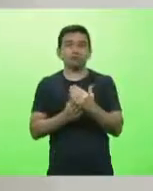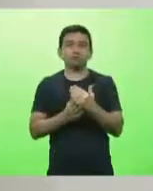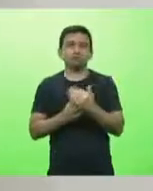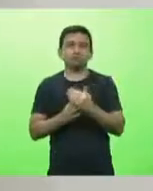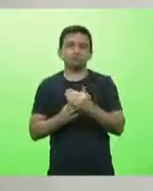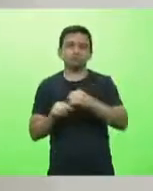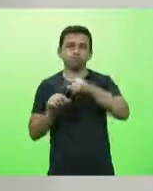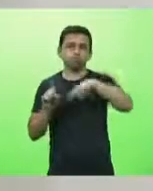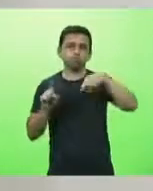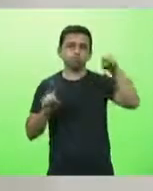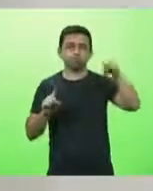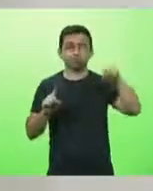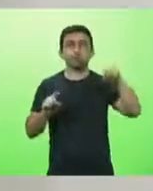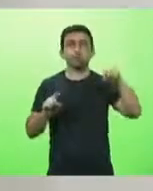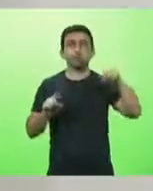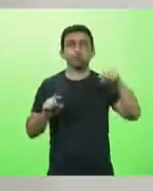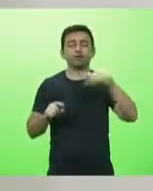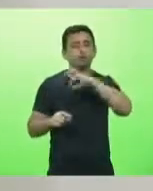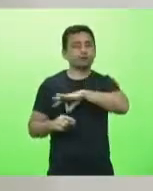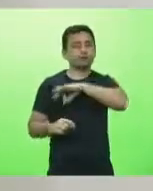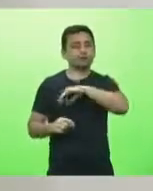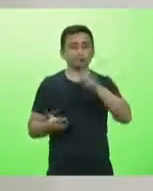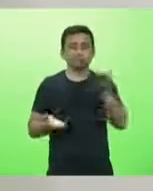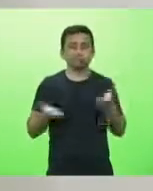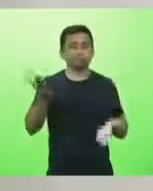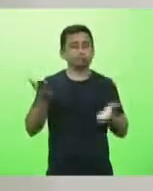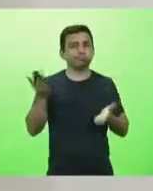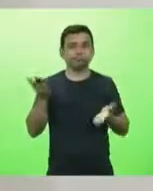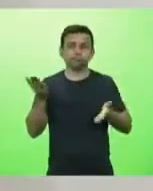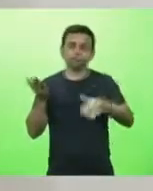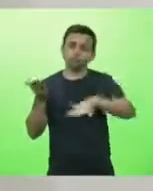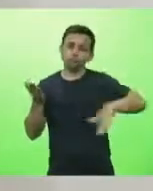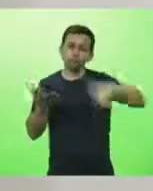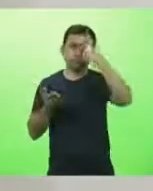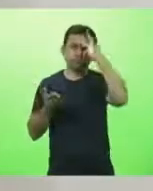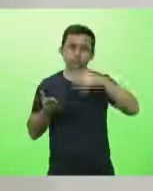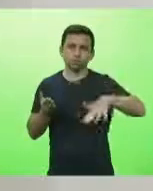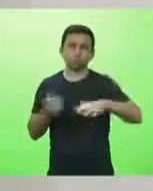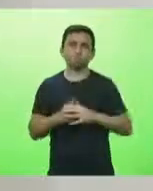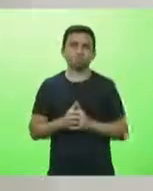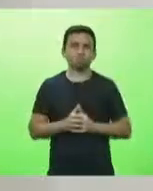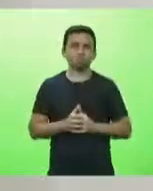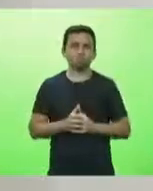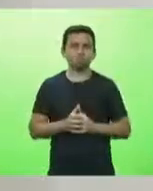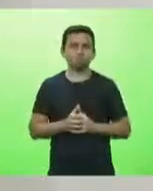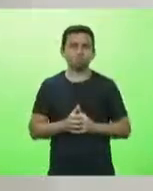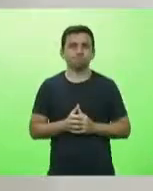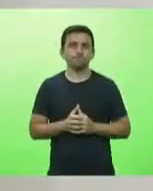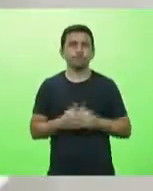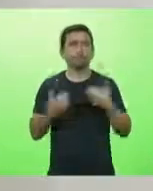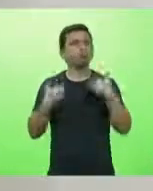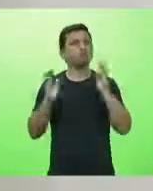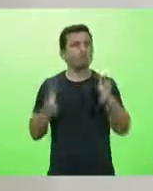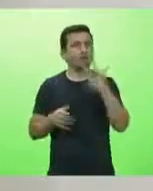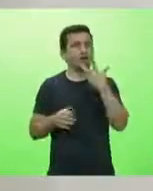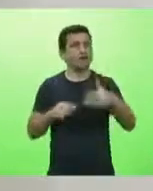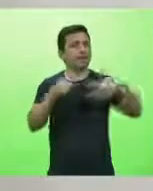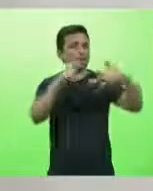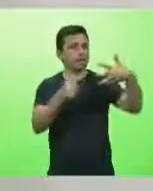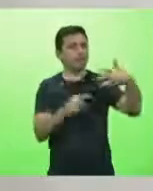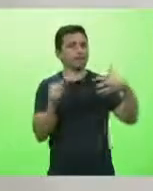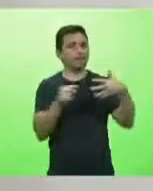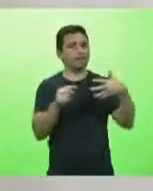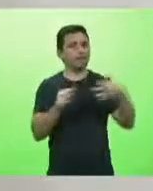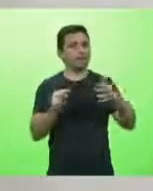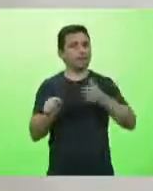desigualdade de renda no país e no Estado. Essa é uma pauta, senhores deputados, como eu já havia dito para os senhores no início, do nosso